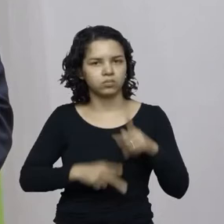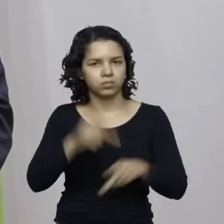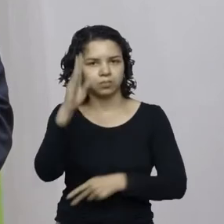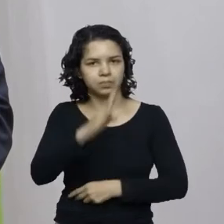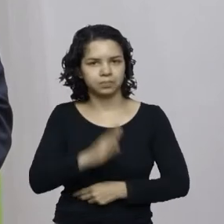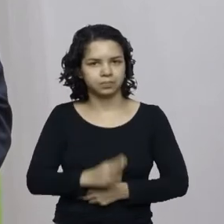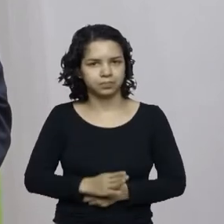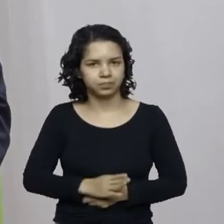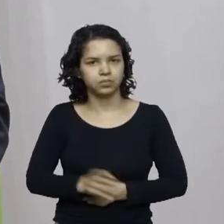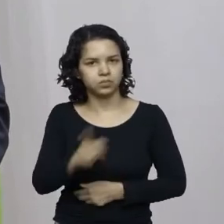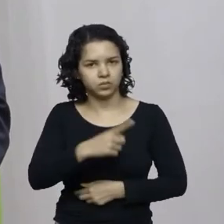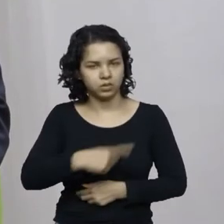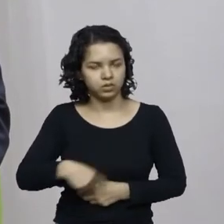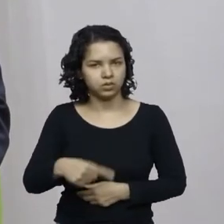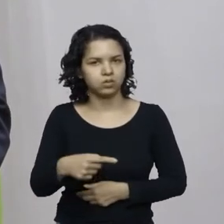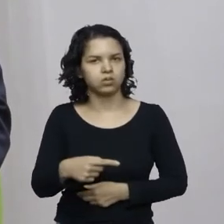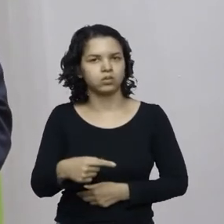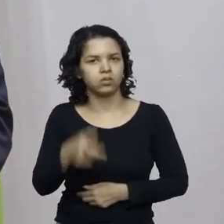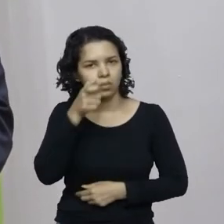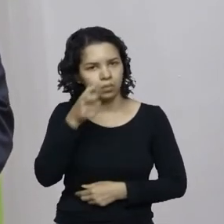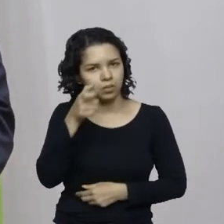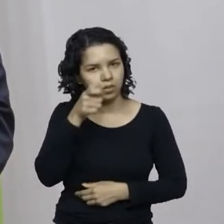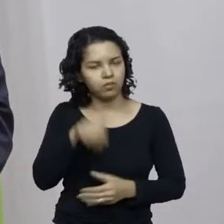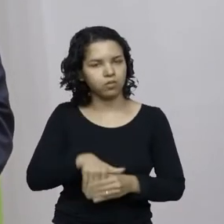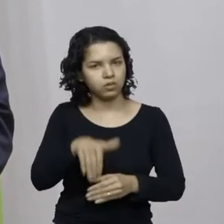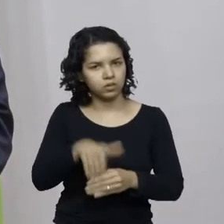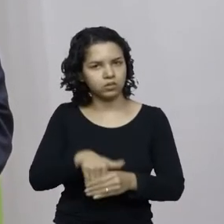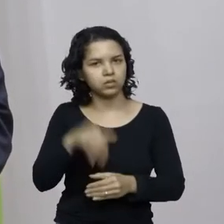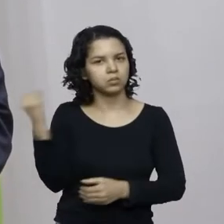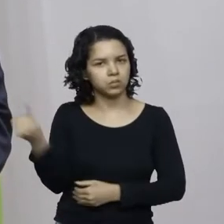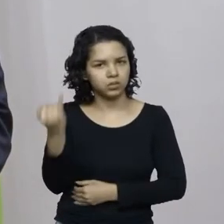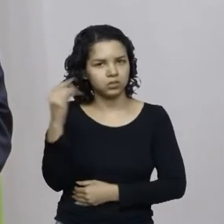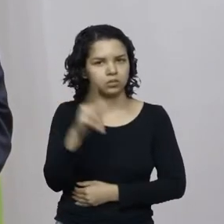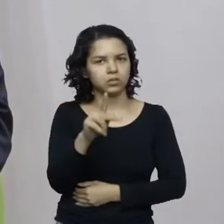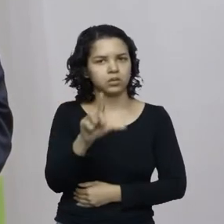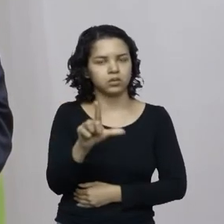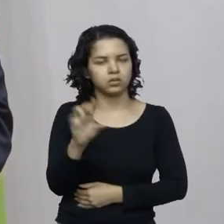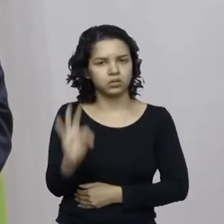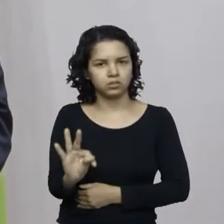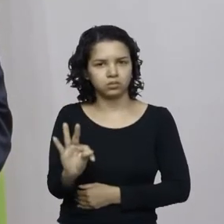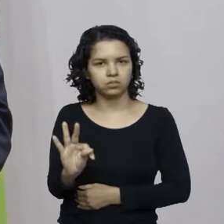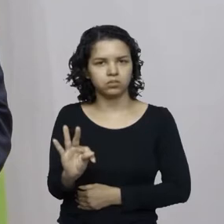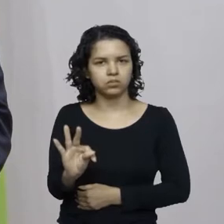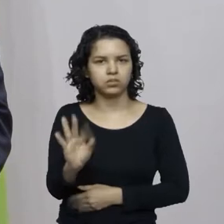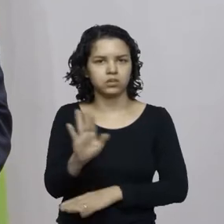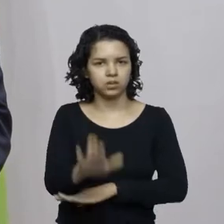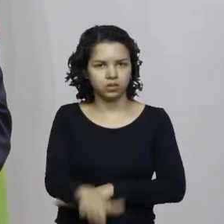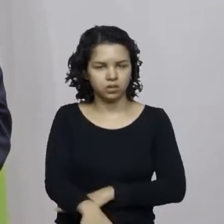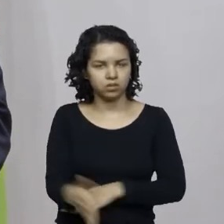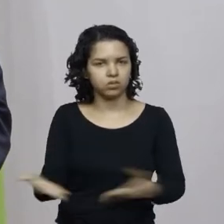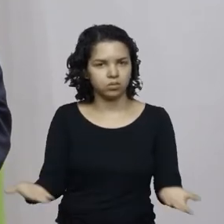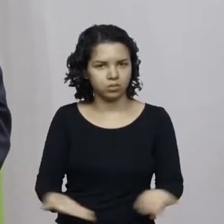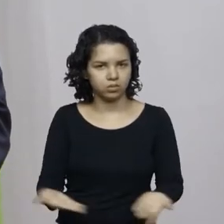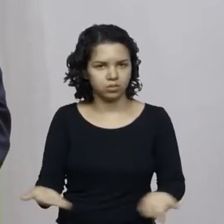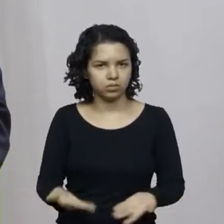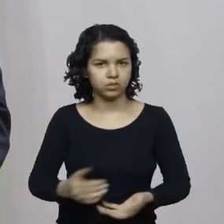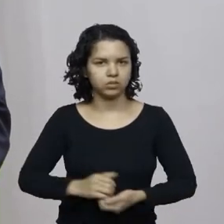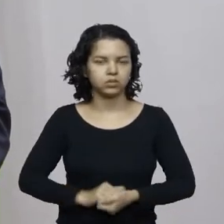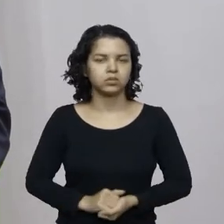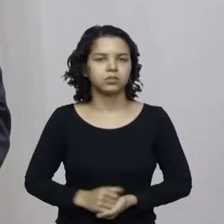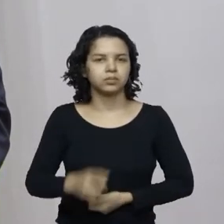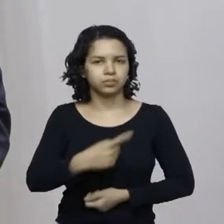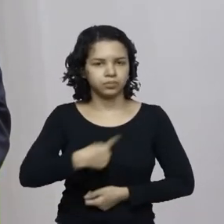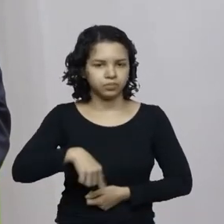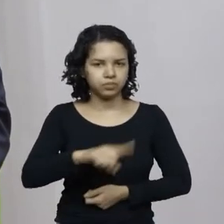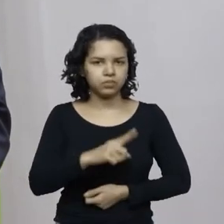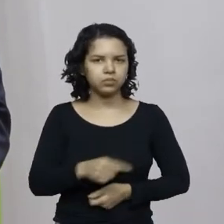Estaremos acompanhando a votação desse importante PLP na tarde de hoje. E estaremos aqui